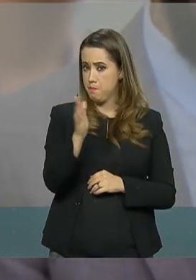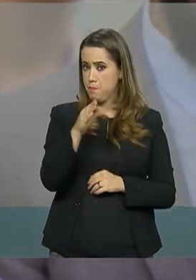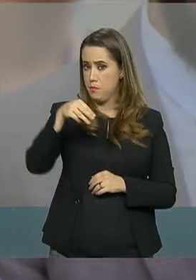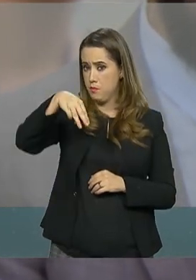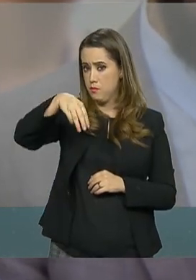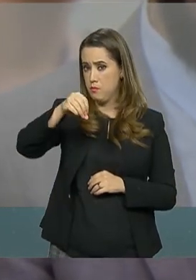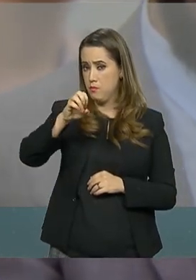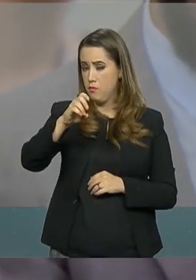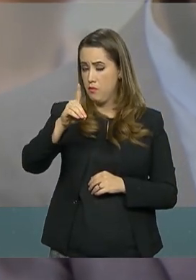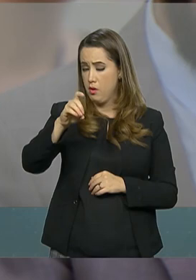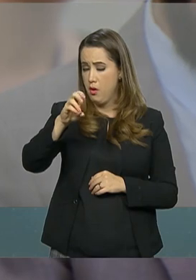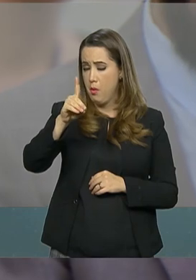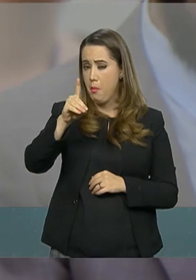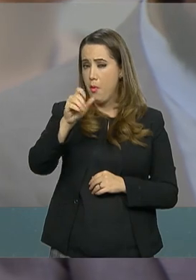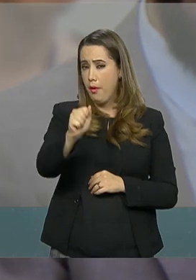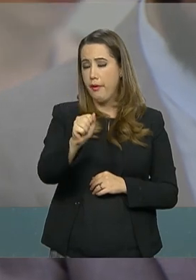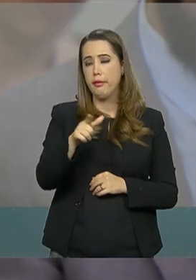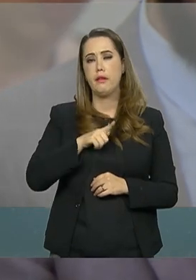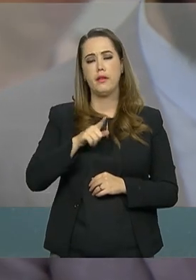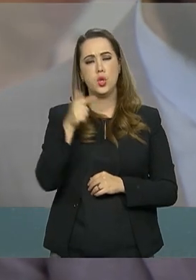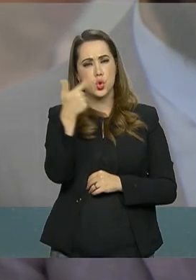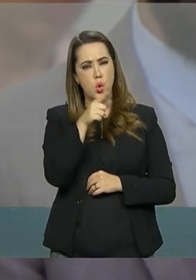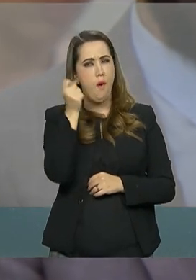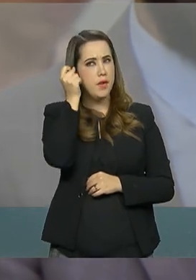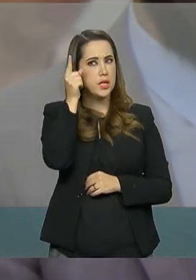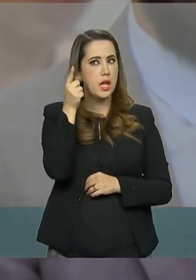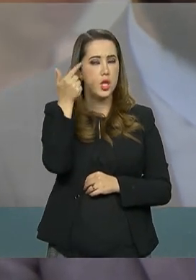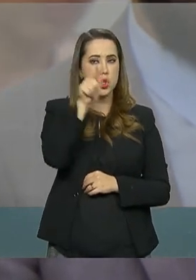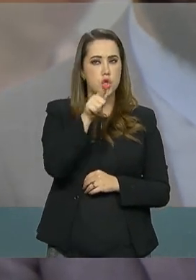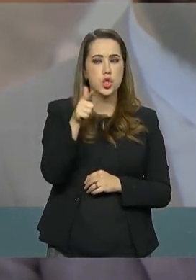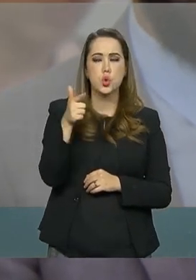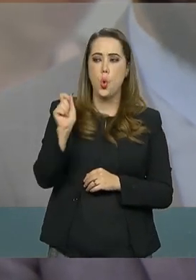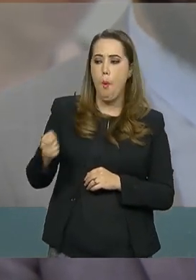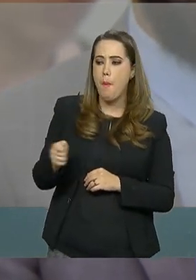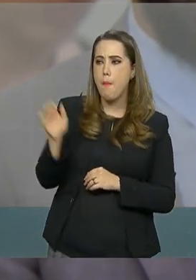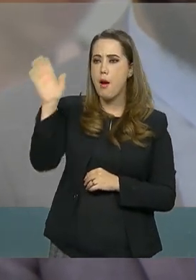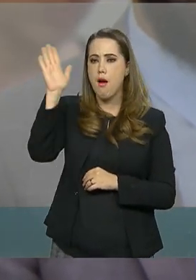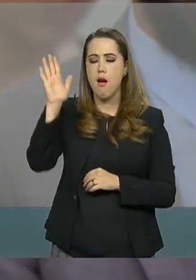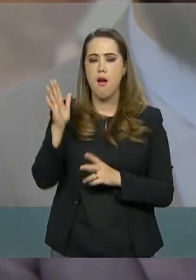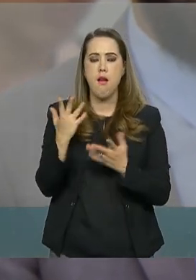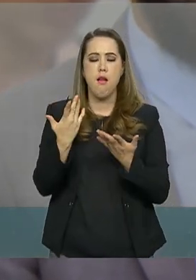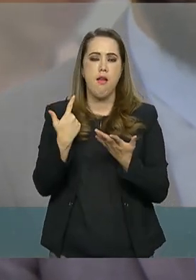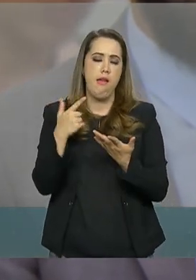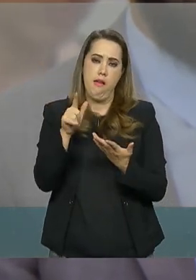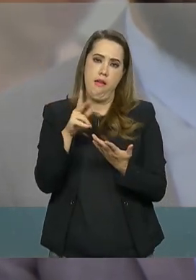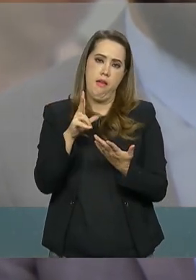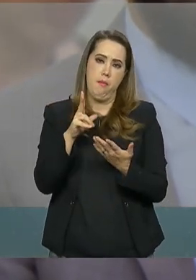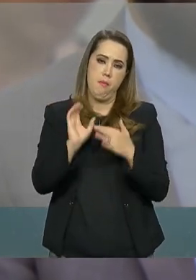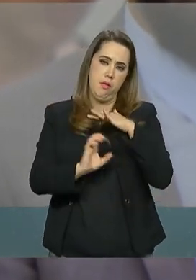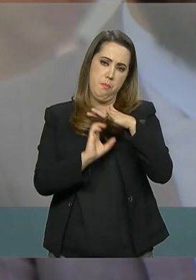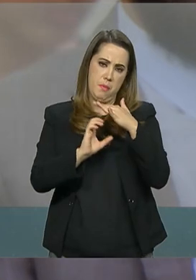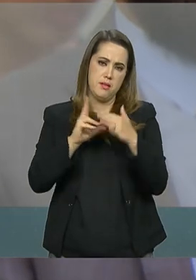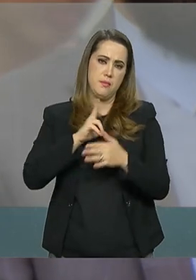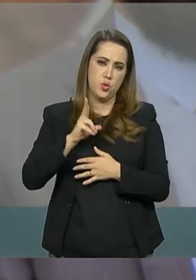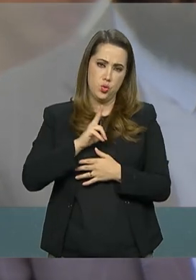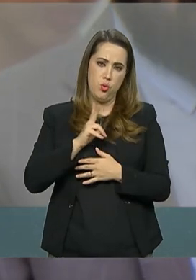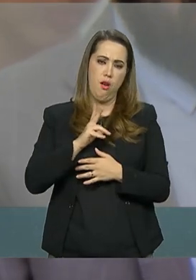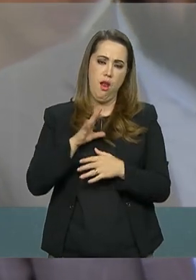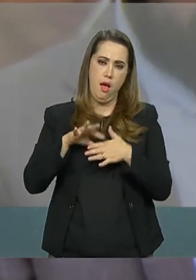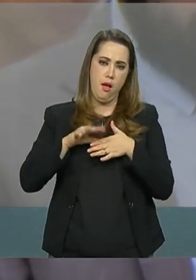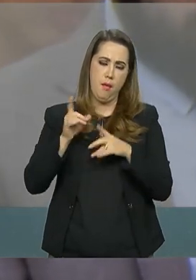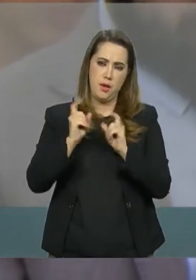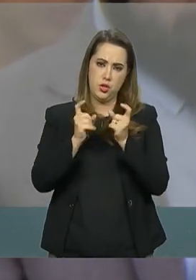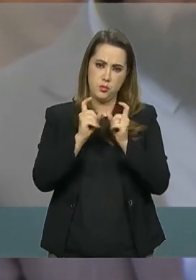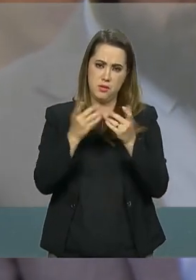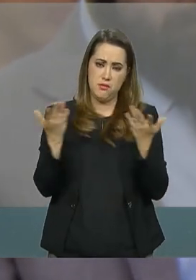governo em retomar a privatização da Casa da Moeda. E aí eu tenho uma segunda questão, que é uma questão